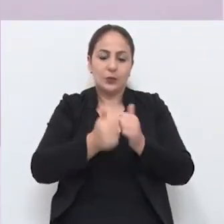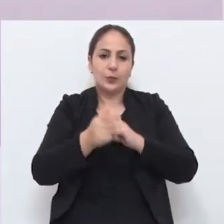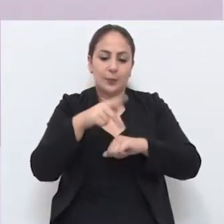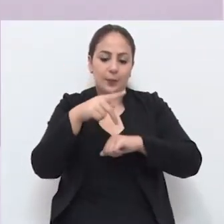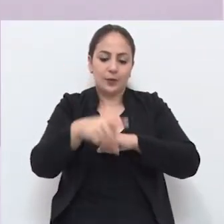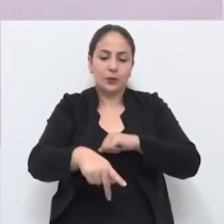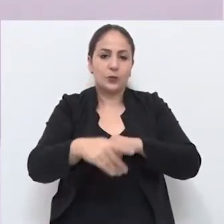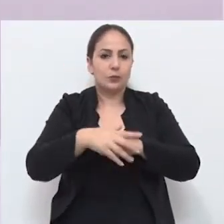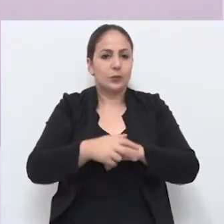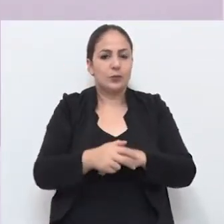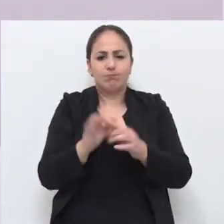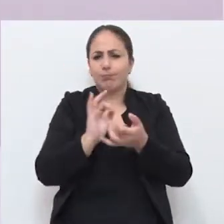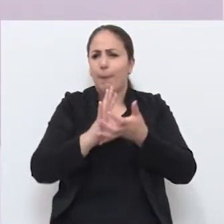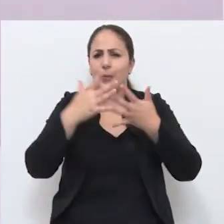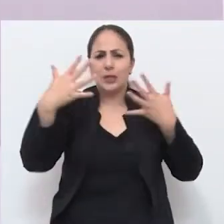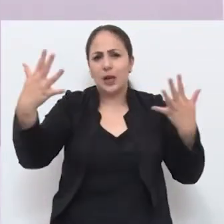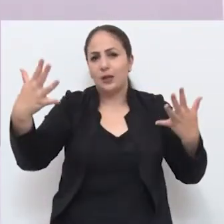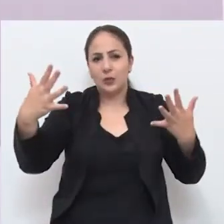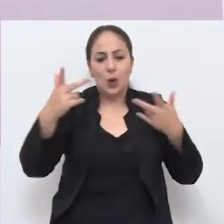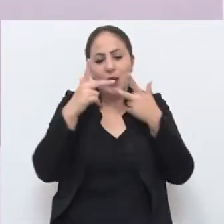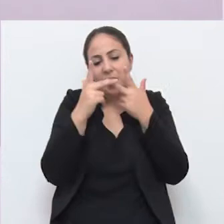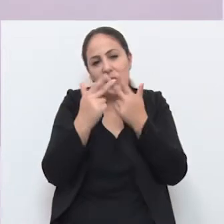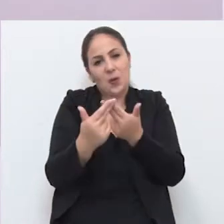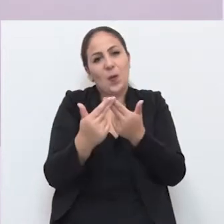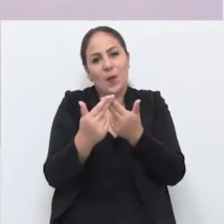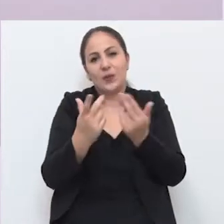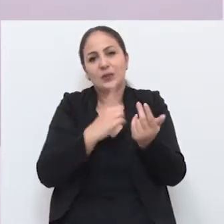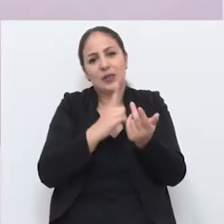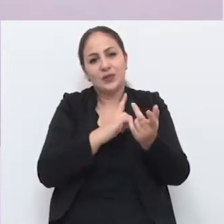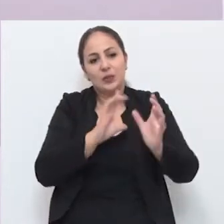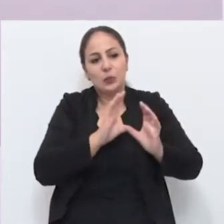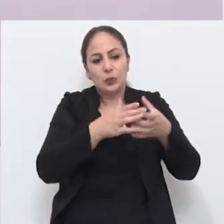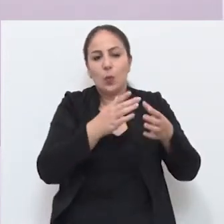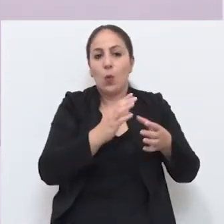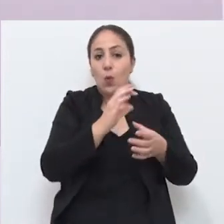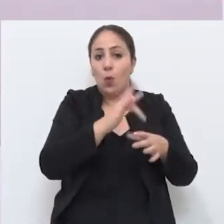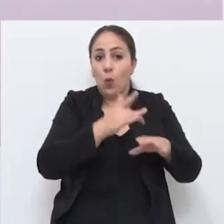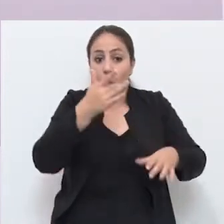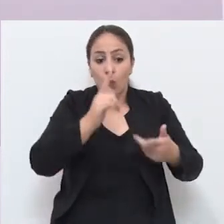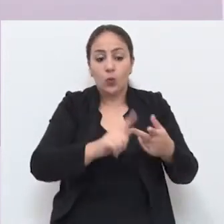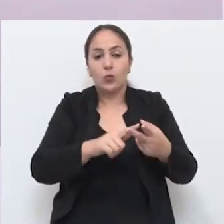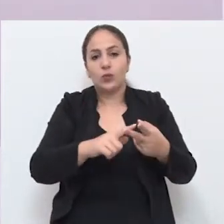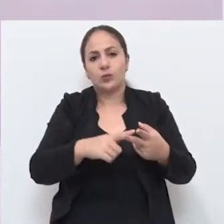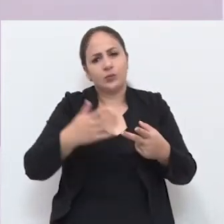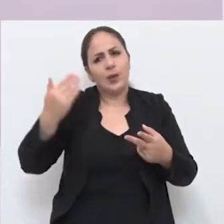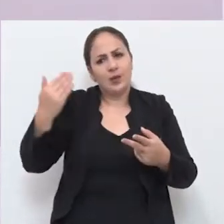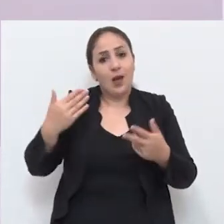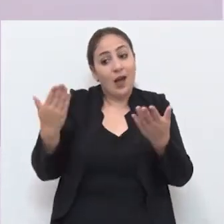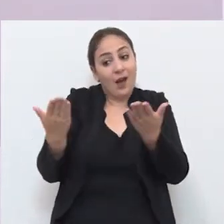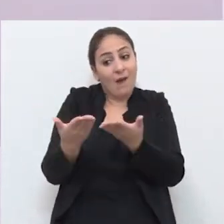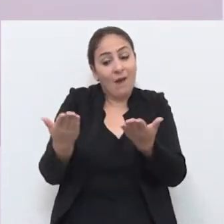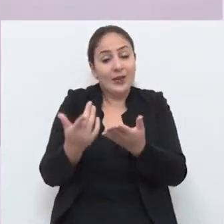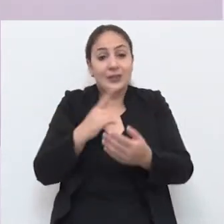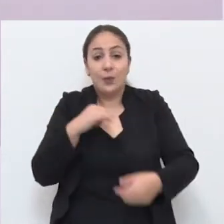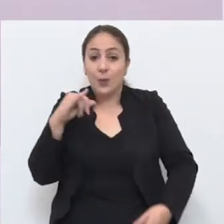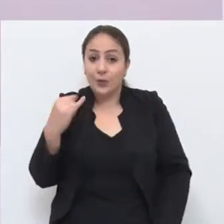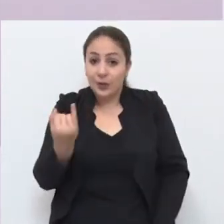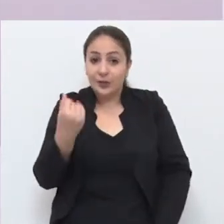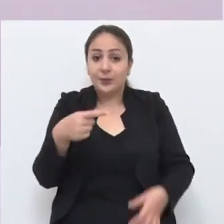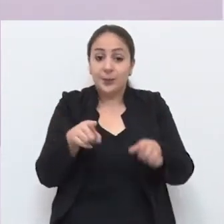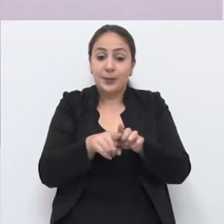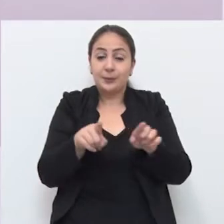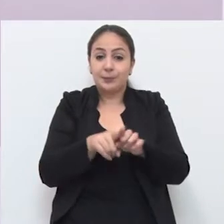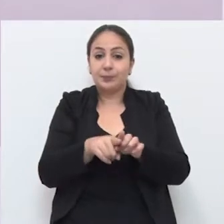ter o esporte passofundense brilhando, como brilhou na Série Ouro, como brilhou no passado. E agora,